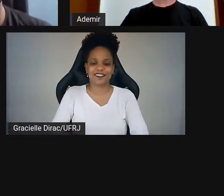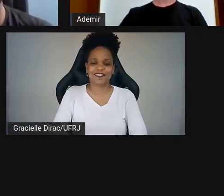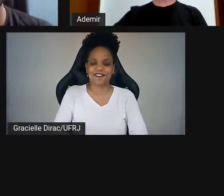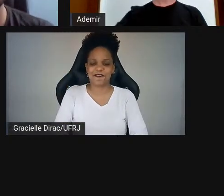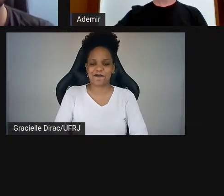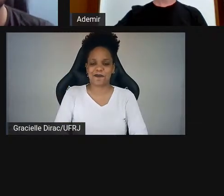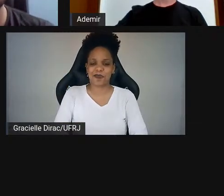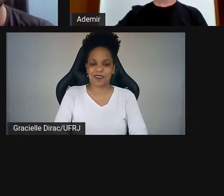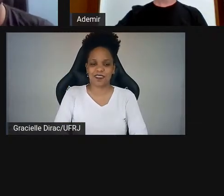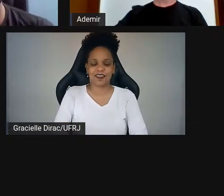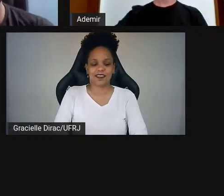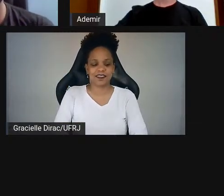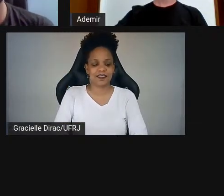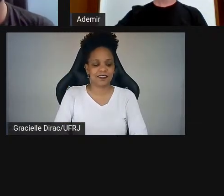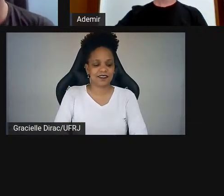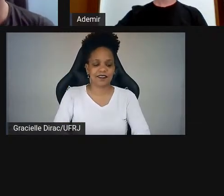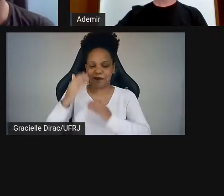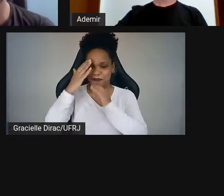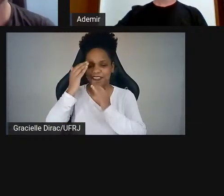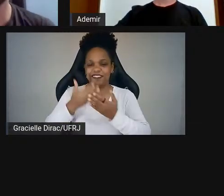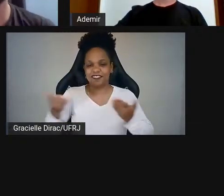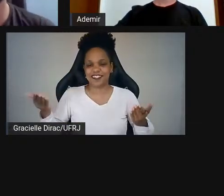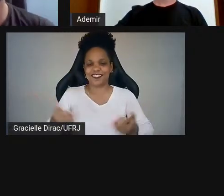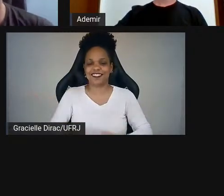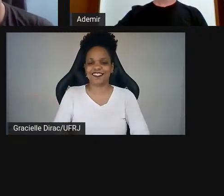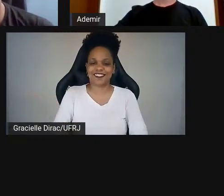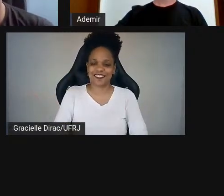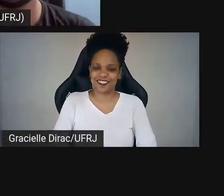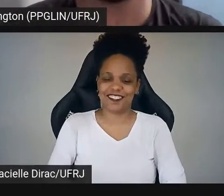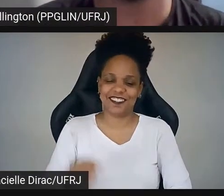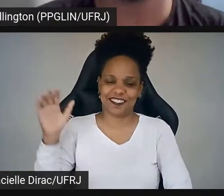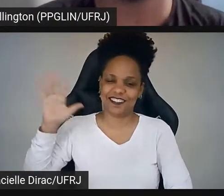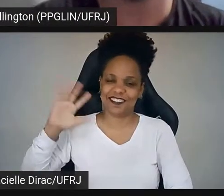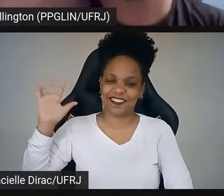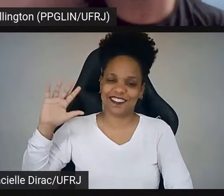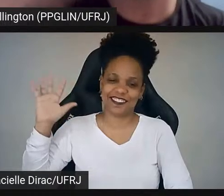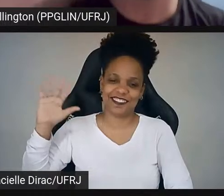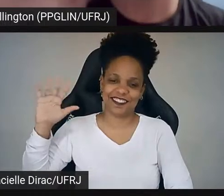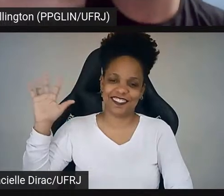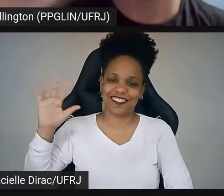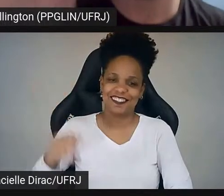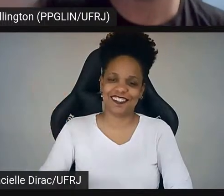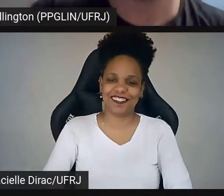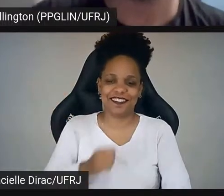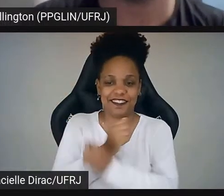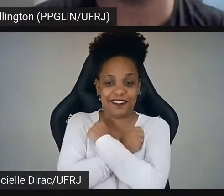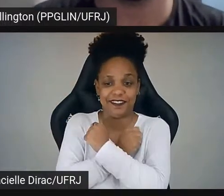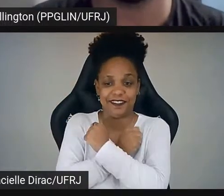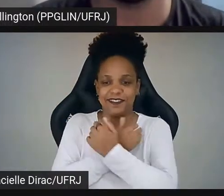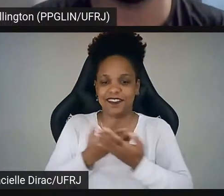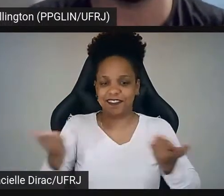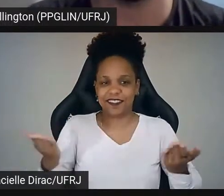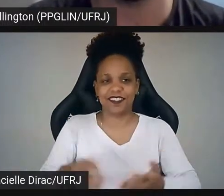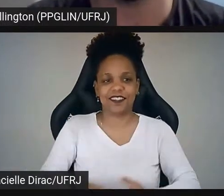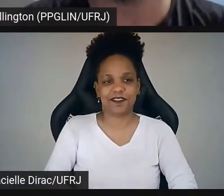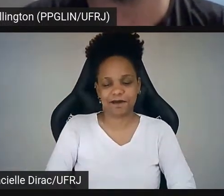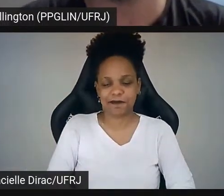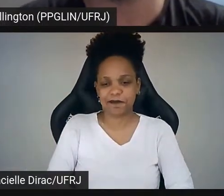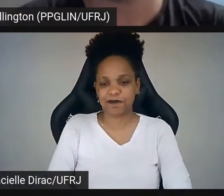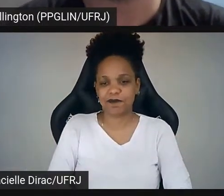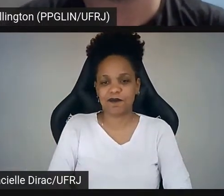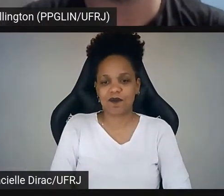É isso, então, pessoal. Muito obrigada. Tchau, tchau. Um beijo. Um abraço a todos. Um abraço a todos. Um abraço